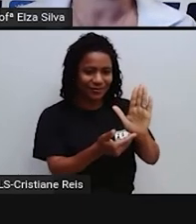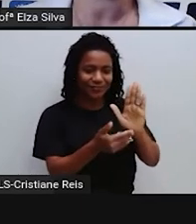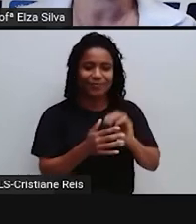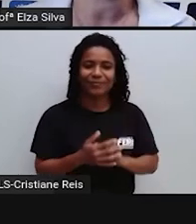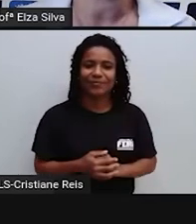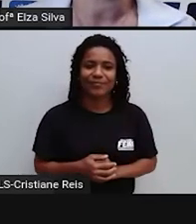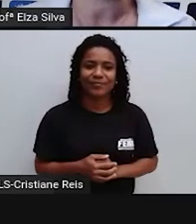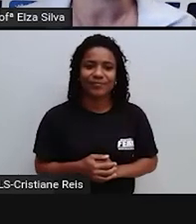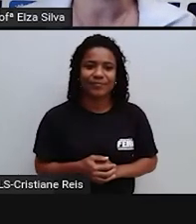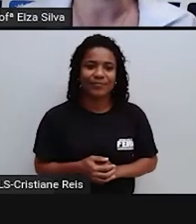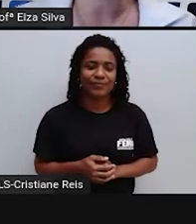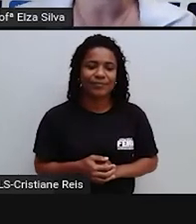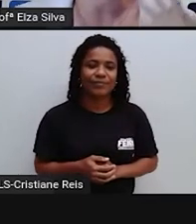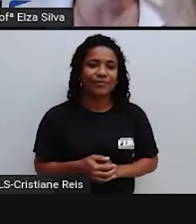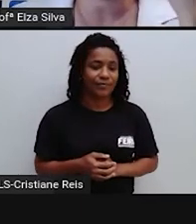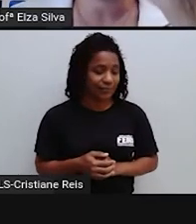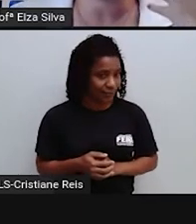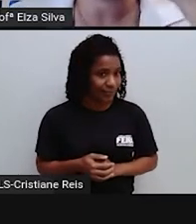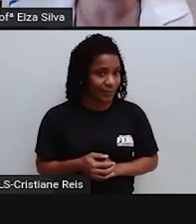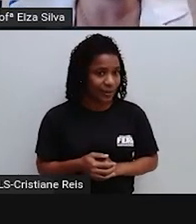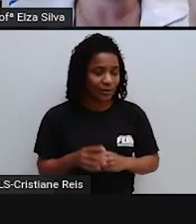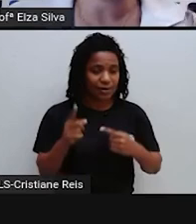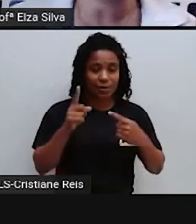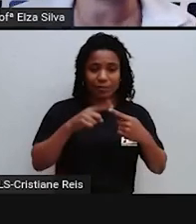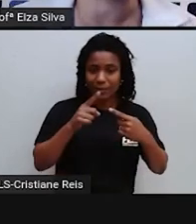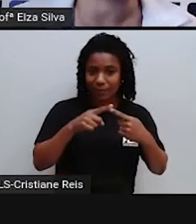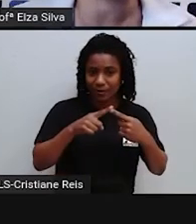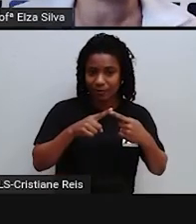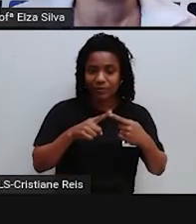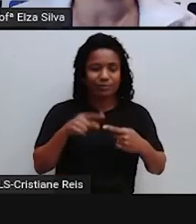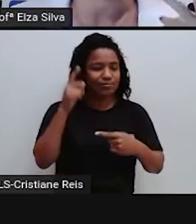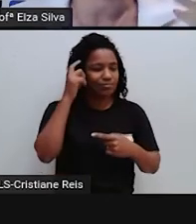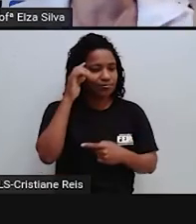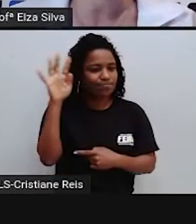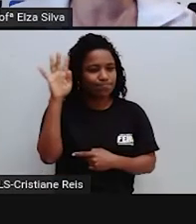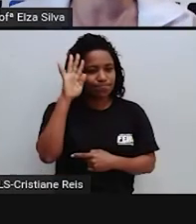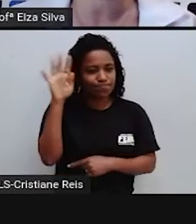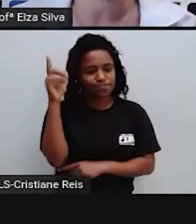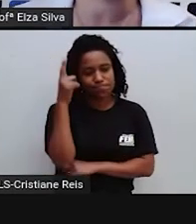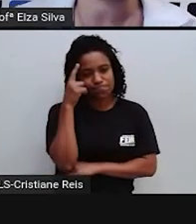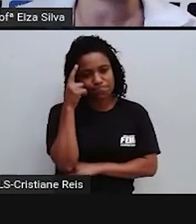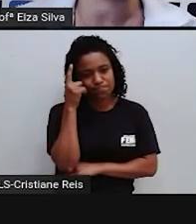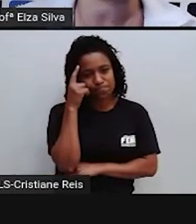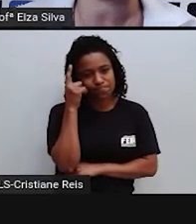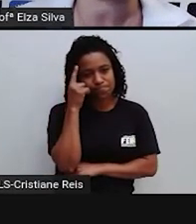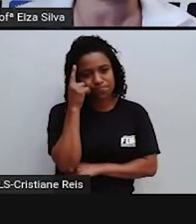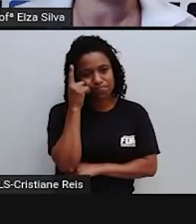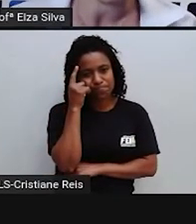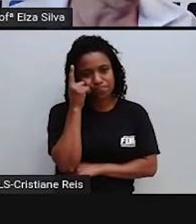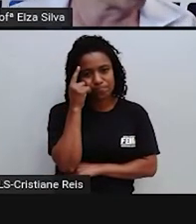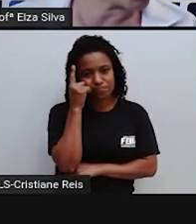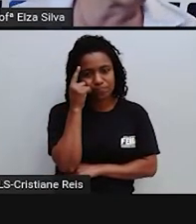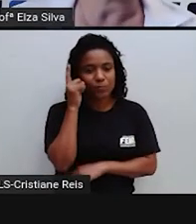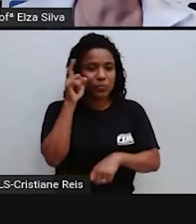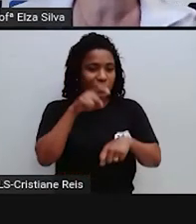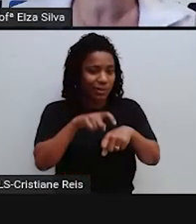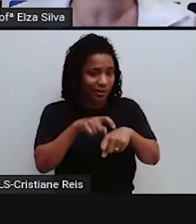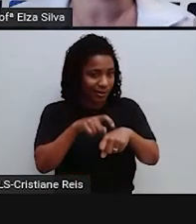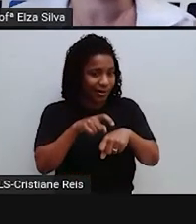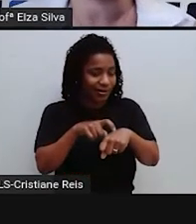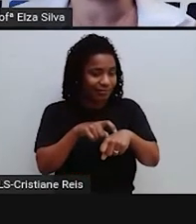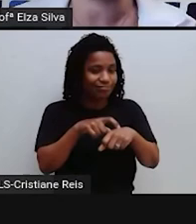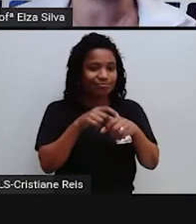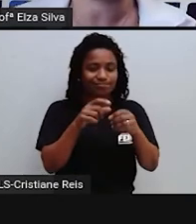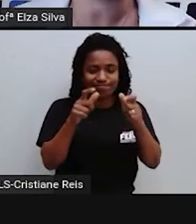Playwriting Esse é o momento Que você vai organizar Os seus pensamentos Você vai escolher Um momento especial Anotar Os